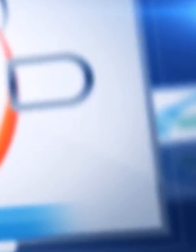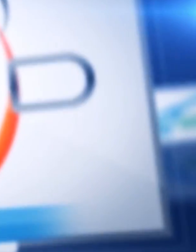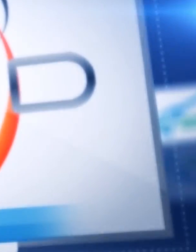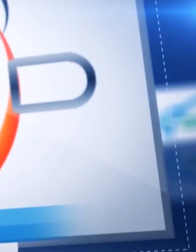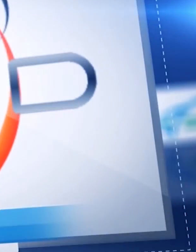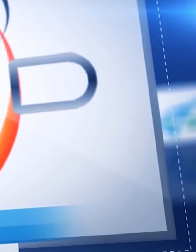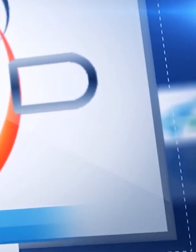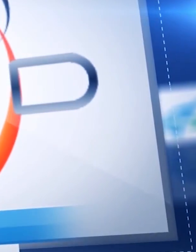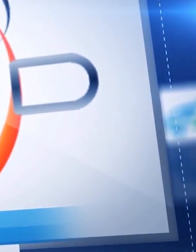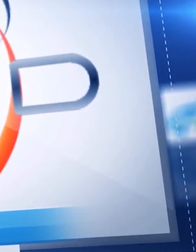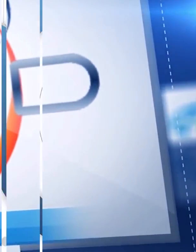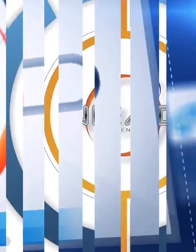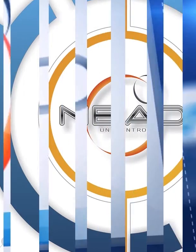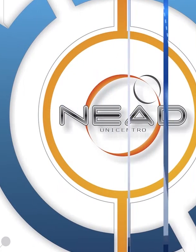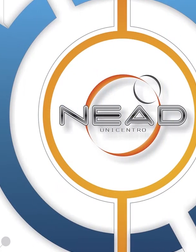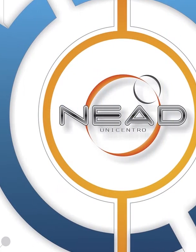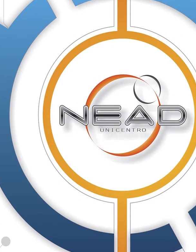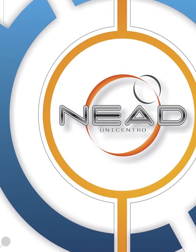Bom, alunos! Bom,